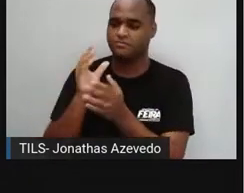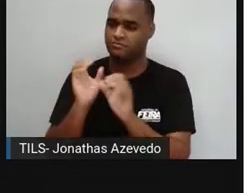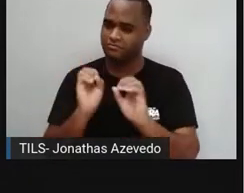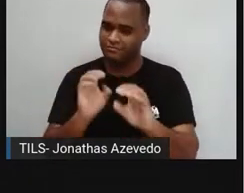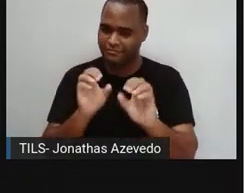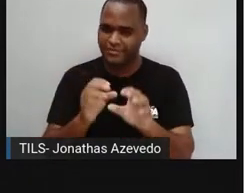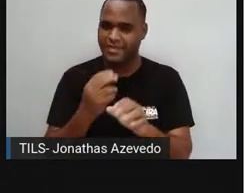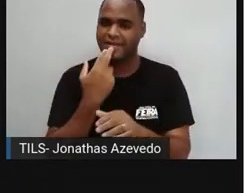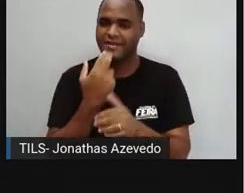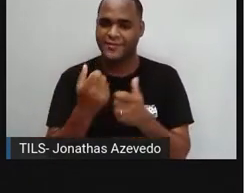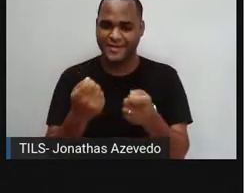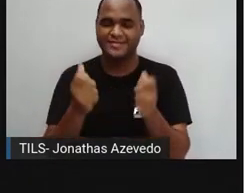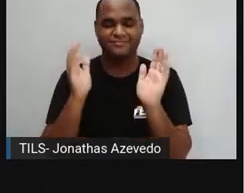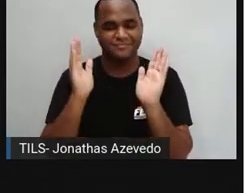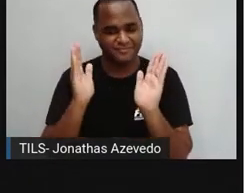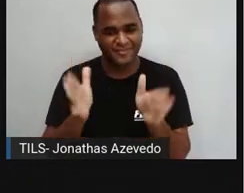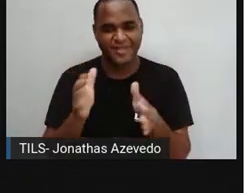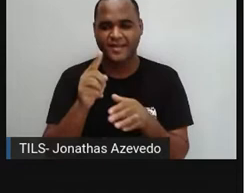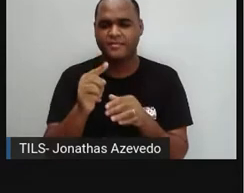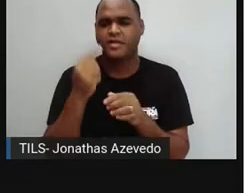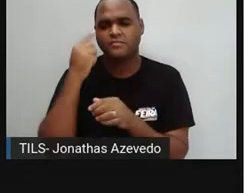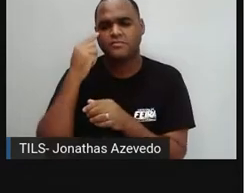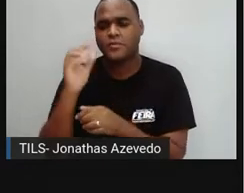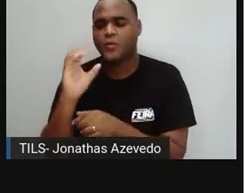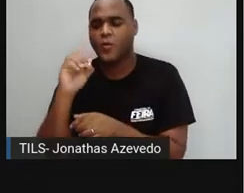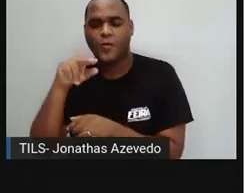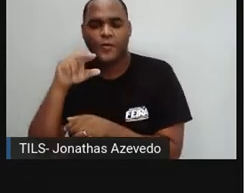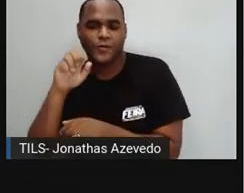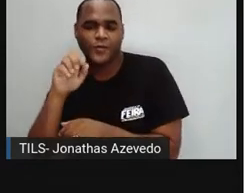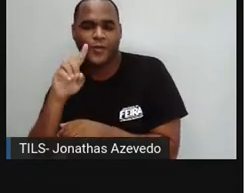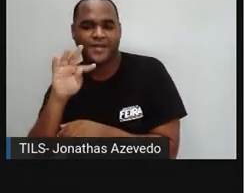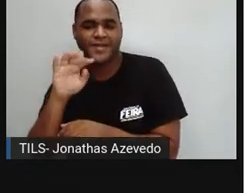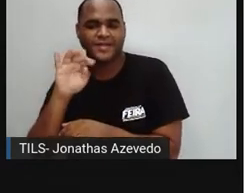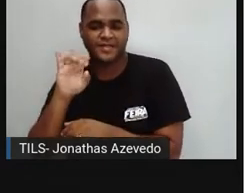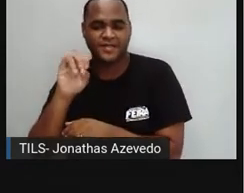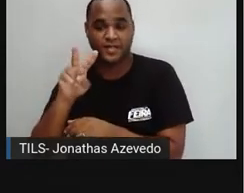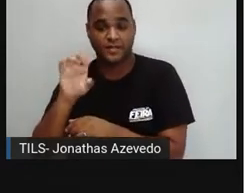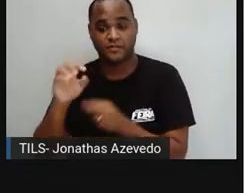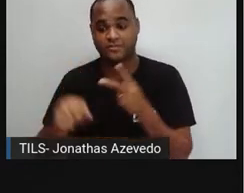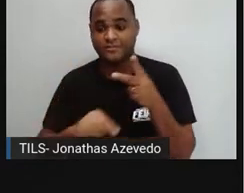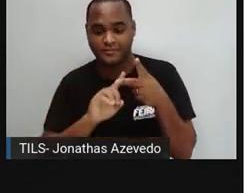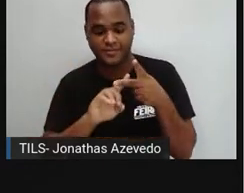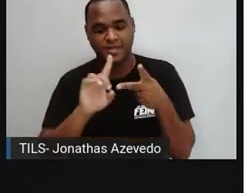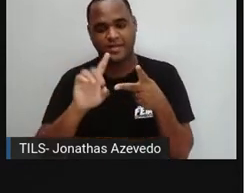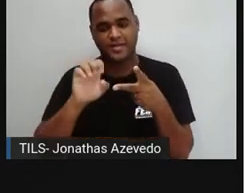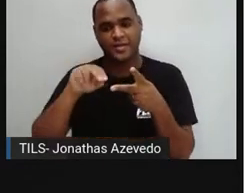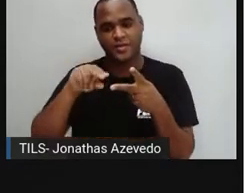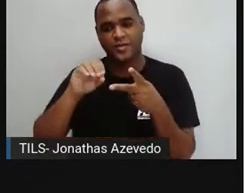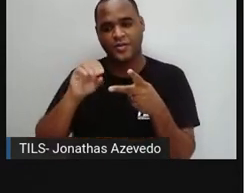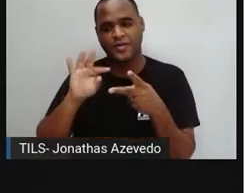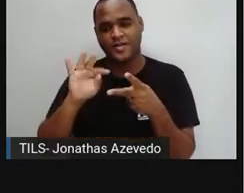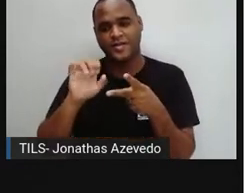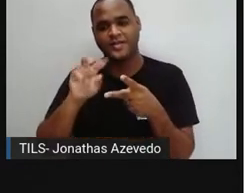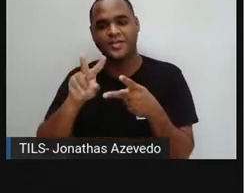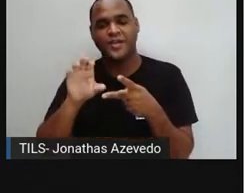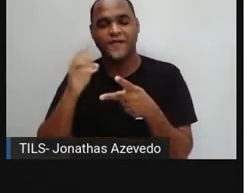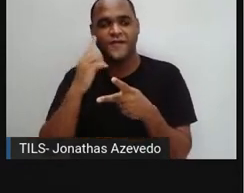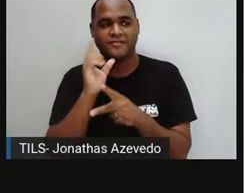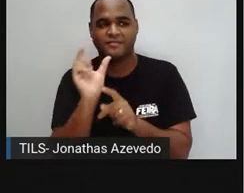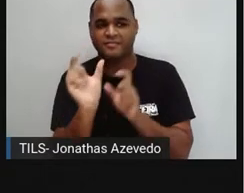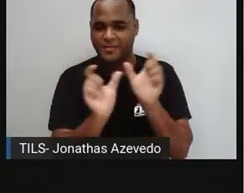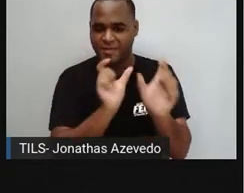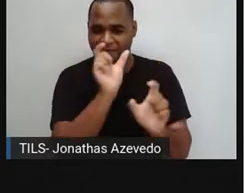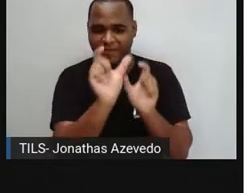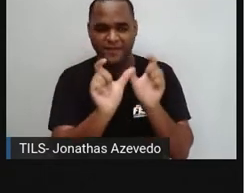de linguagem, é o sentido conotativo e denotativo das palavras, observando aí como as palavras podem